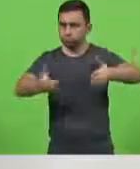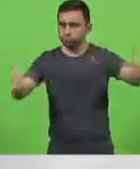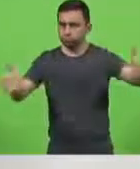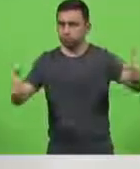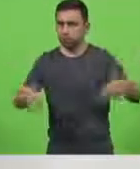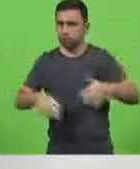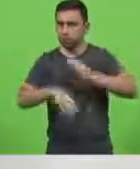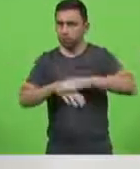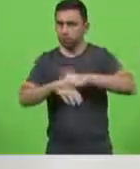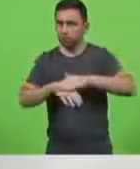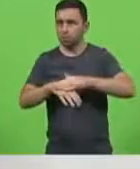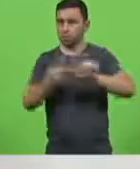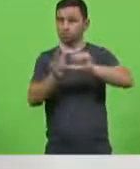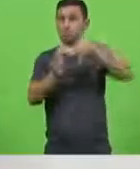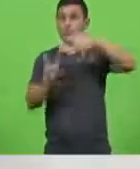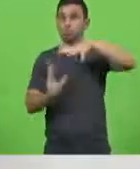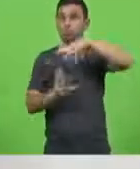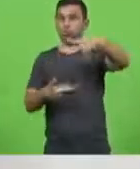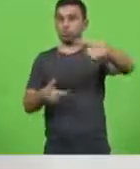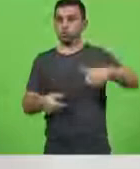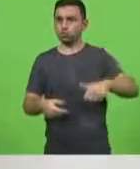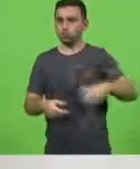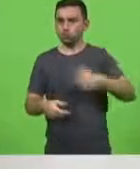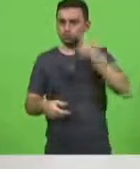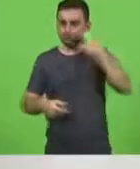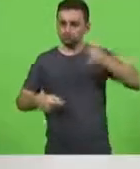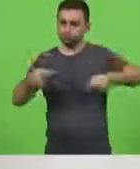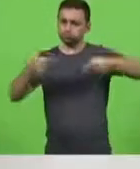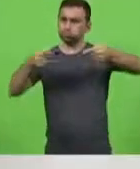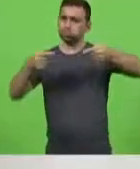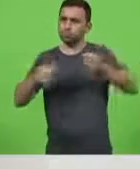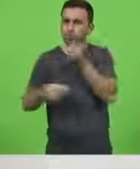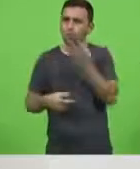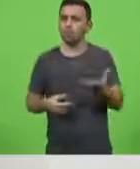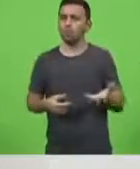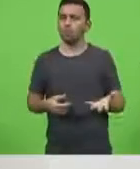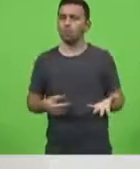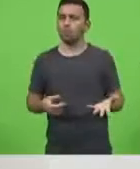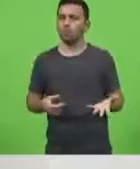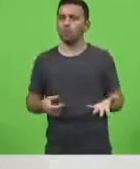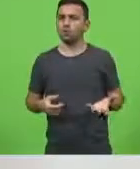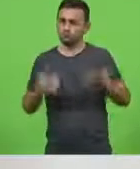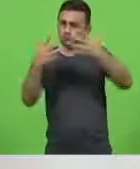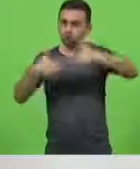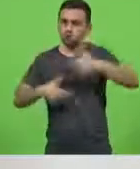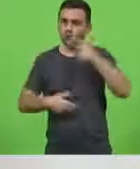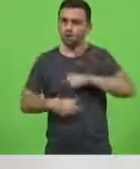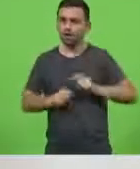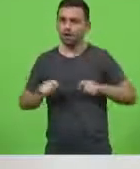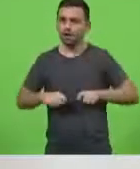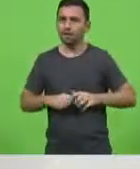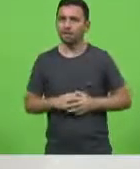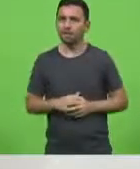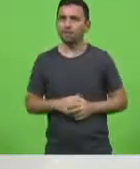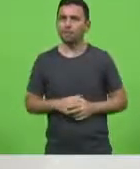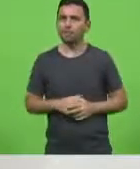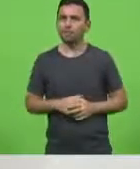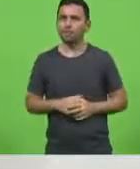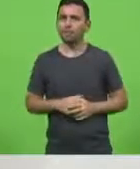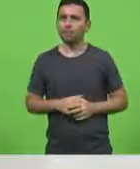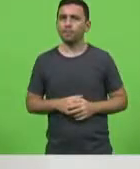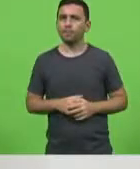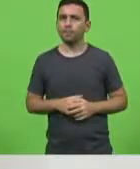práticas do primeiro mundo vamos adotar a concorrência funcionou secretário funcionou onde foi tentado concorrência